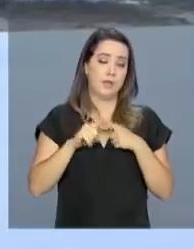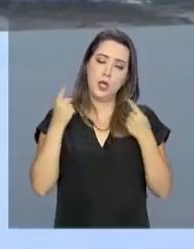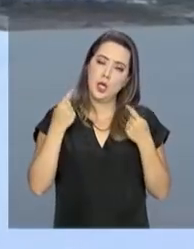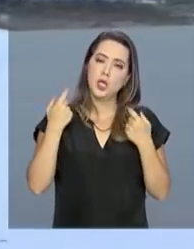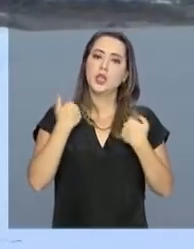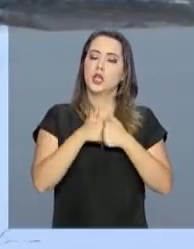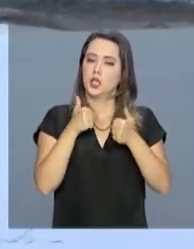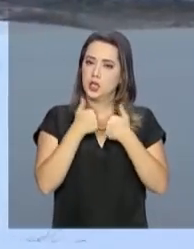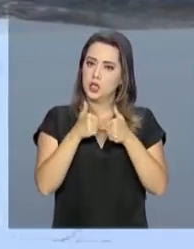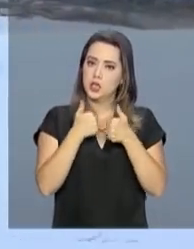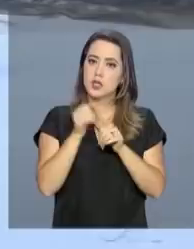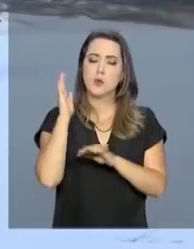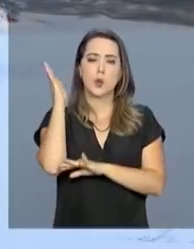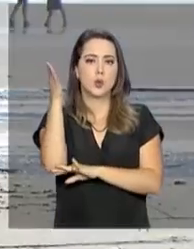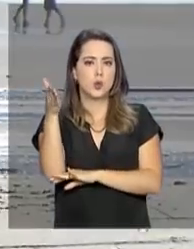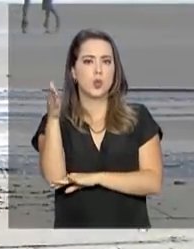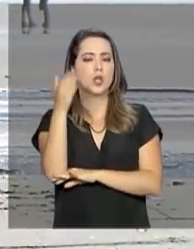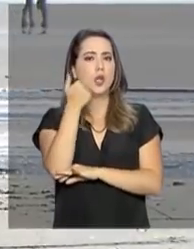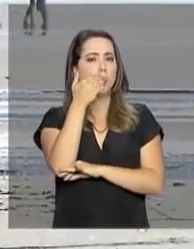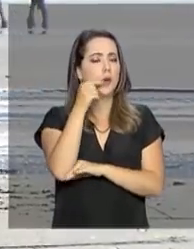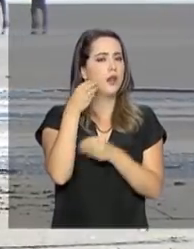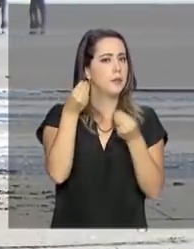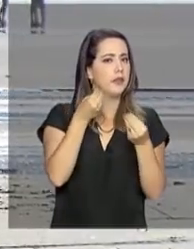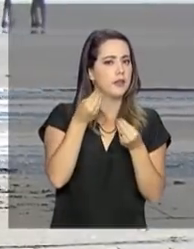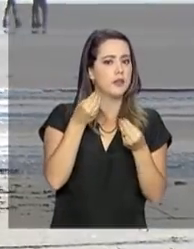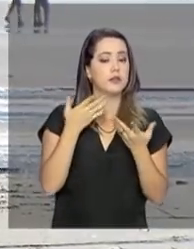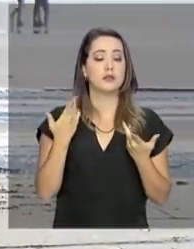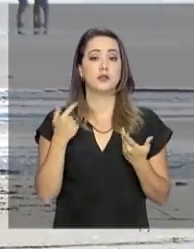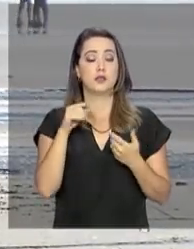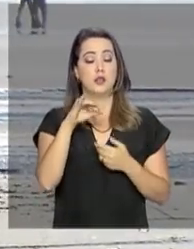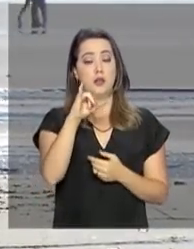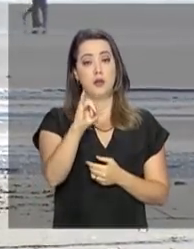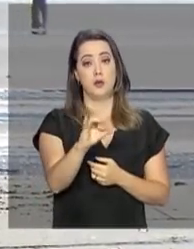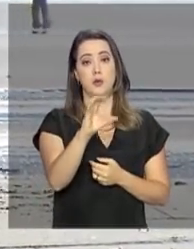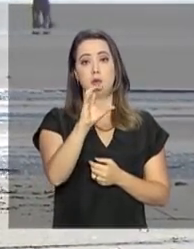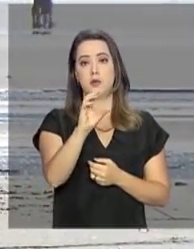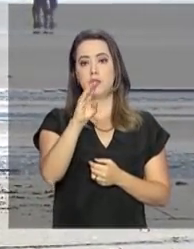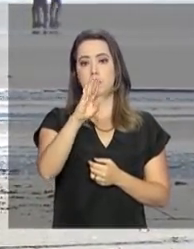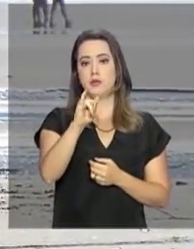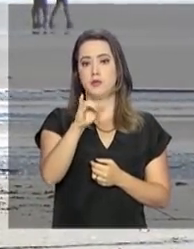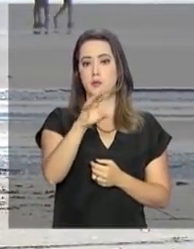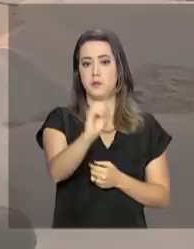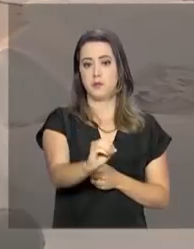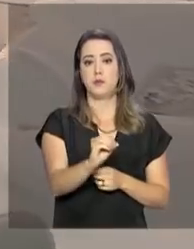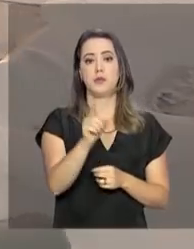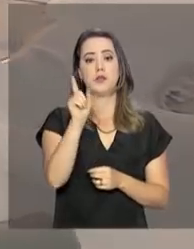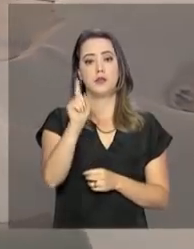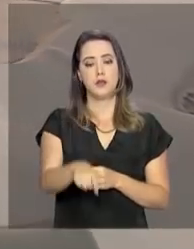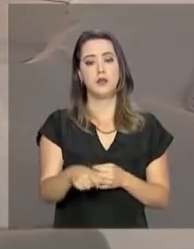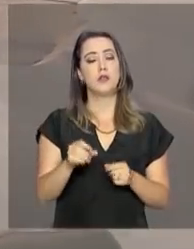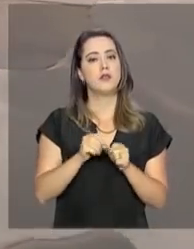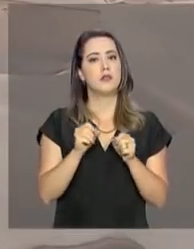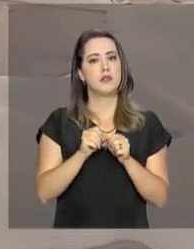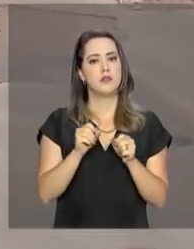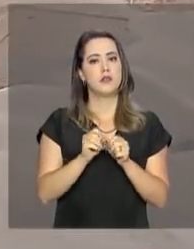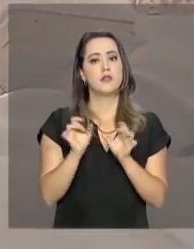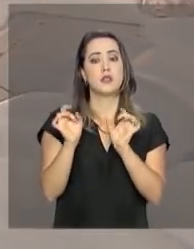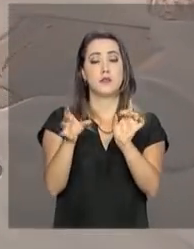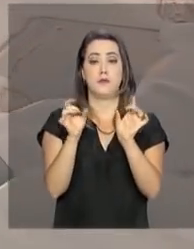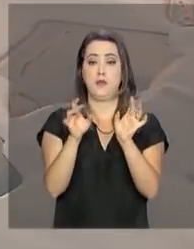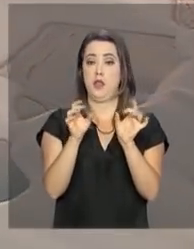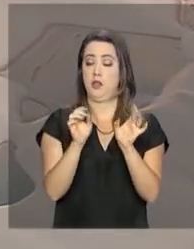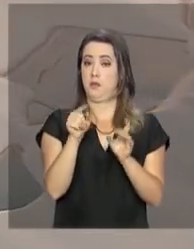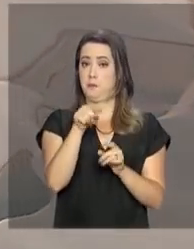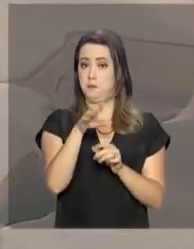hospedagem e estacionamento. Para isso, o Instituto Chico Mendes de Conservação da Biodiversidade vai fazer concessões